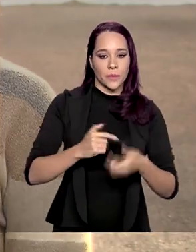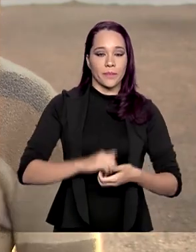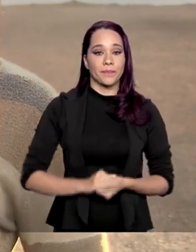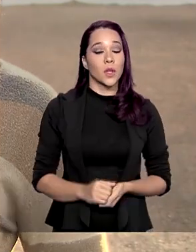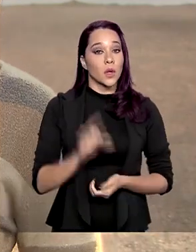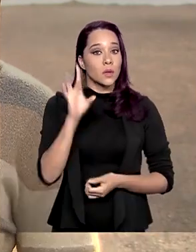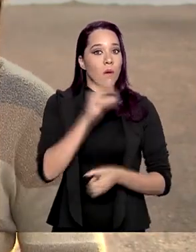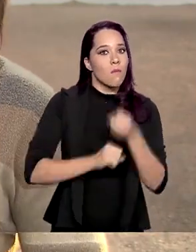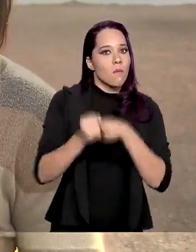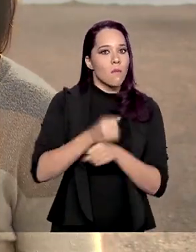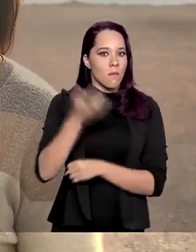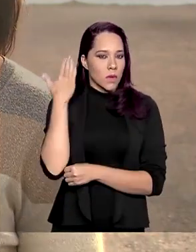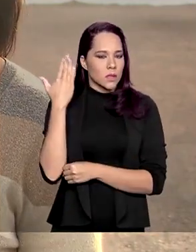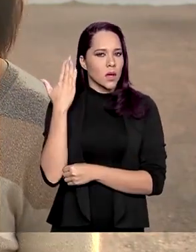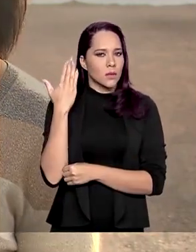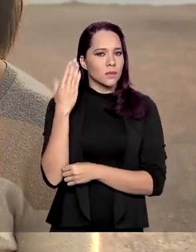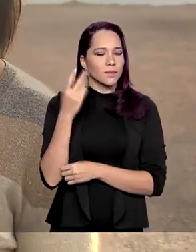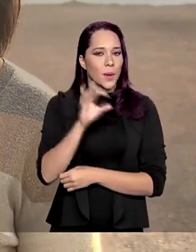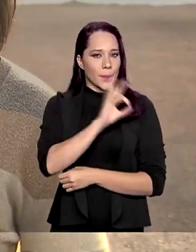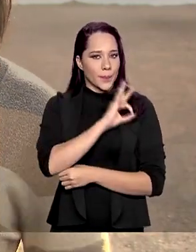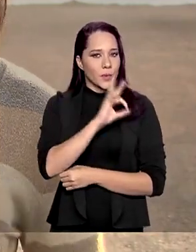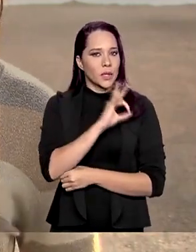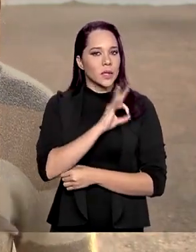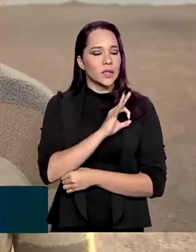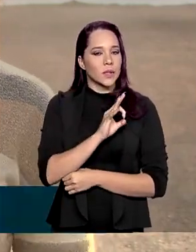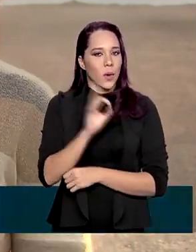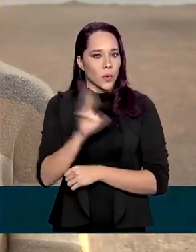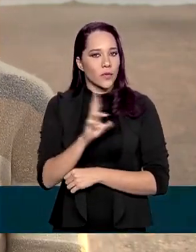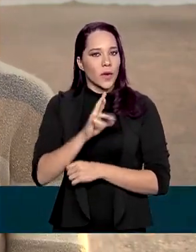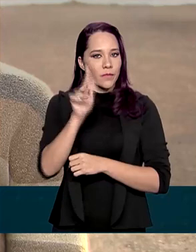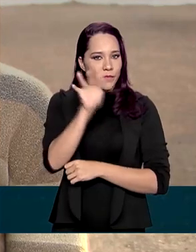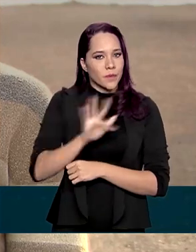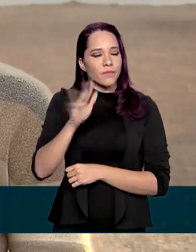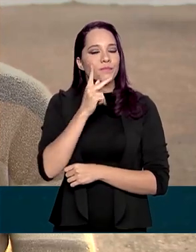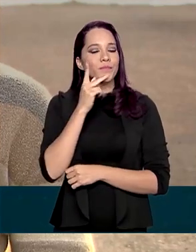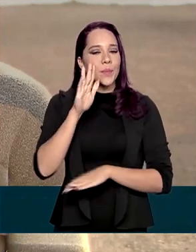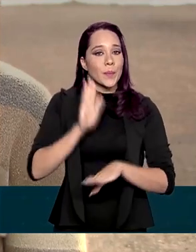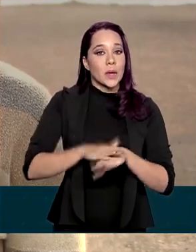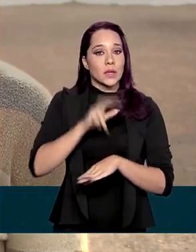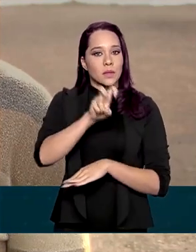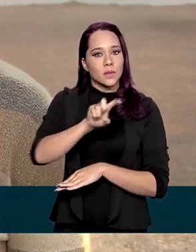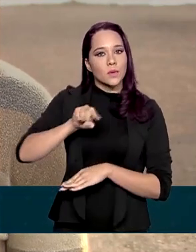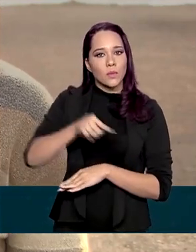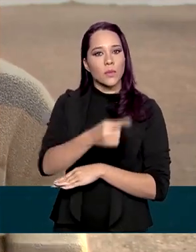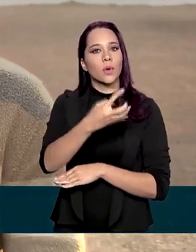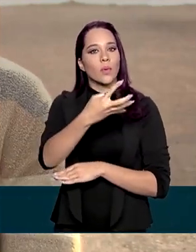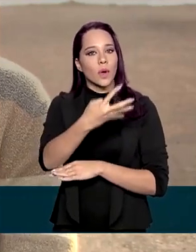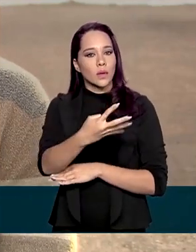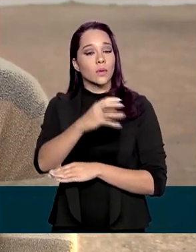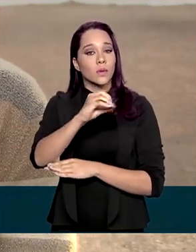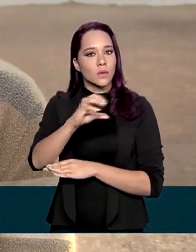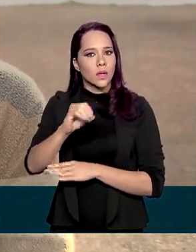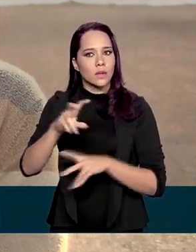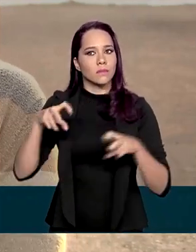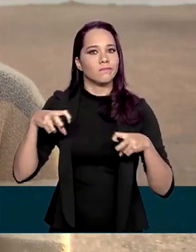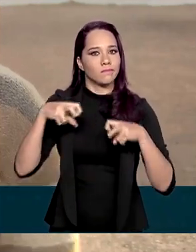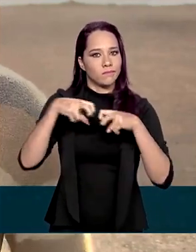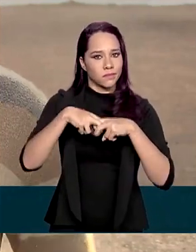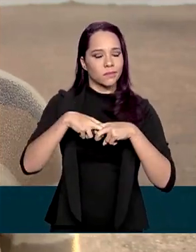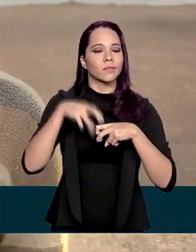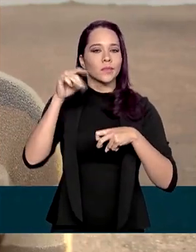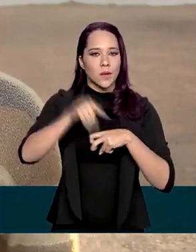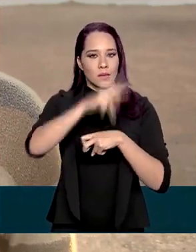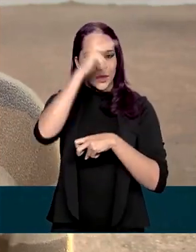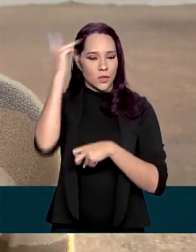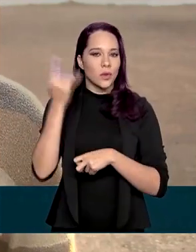Só no ano passado, de acordo com a Polícia Rodoviária Federal, foram mais de 5.400 acidentes envolvendo